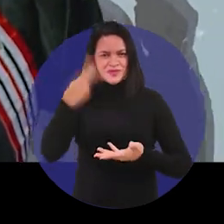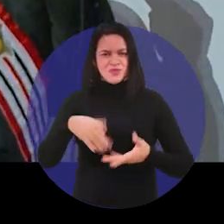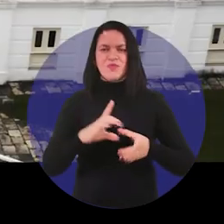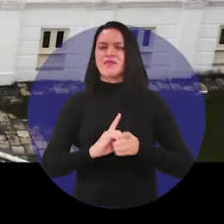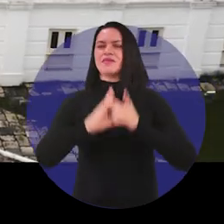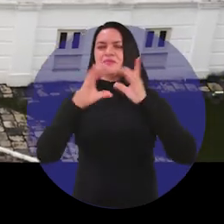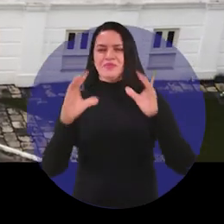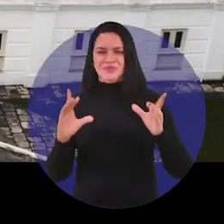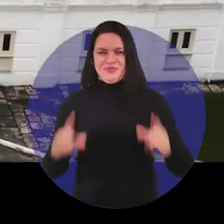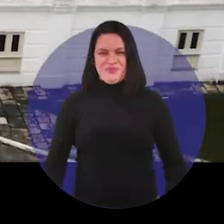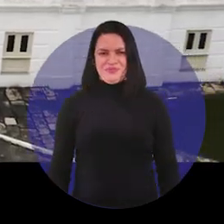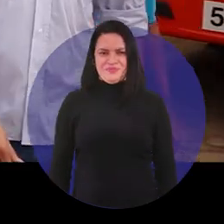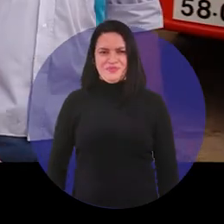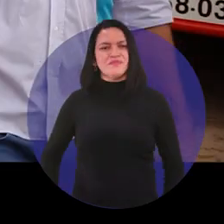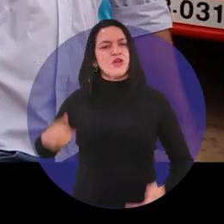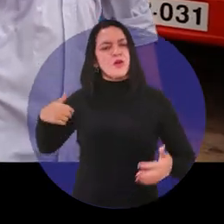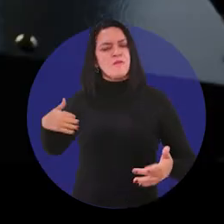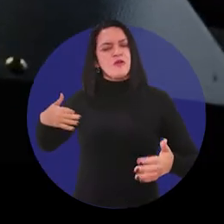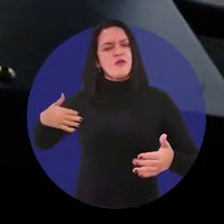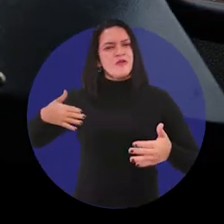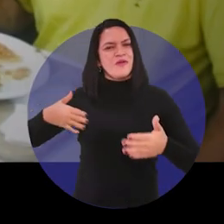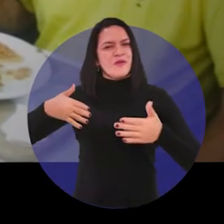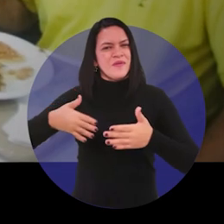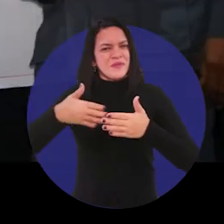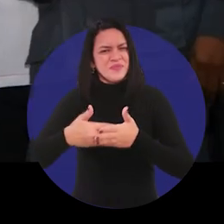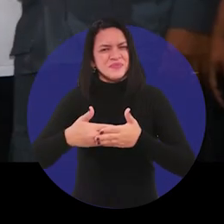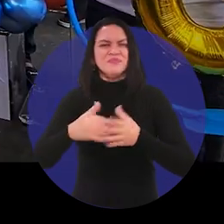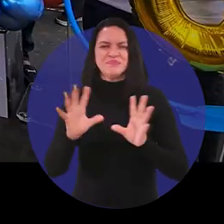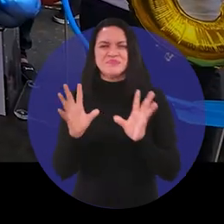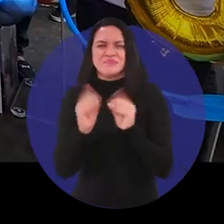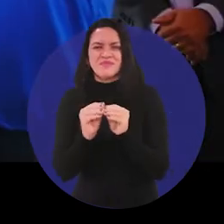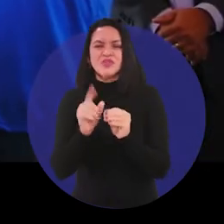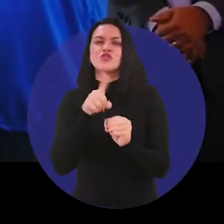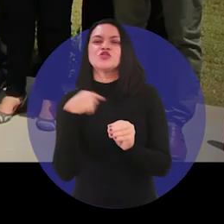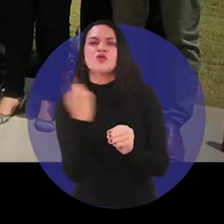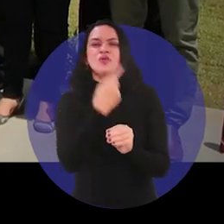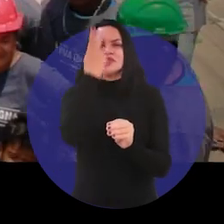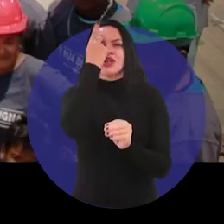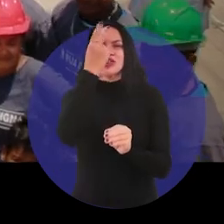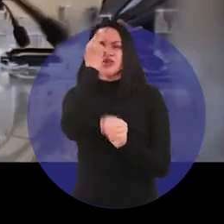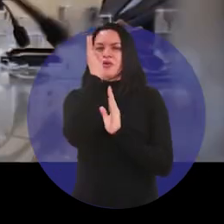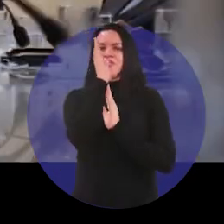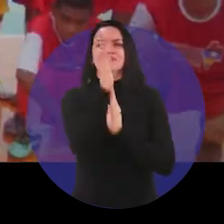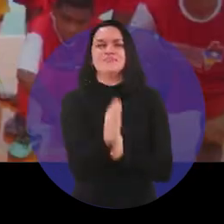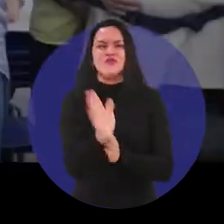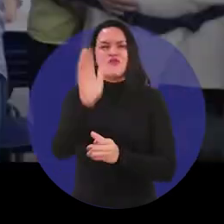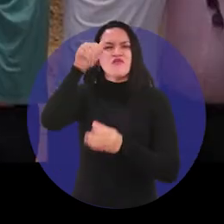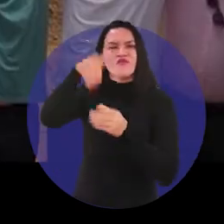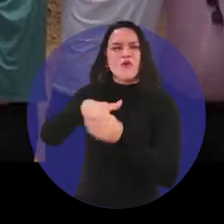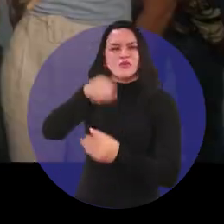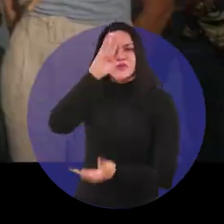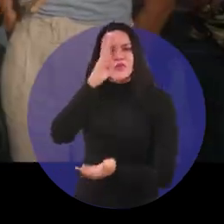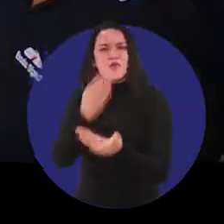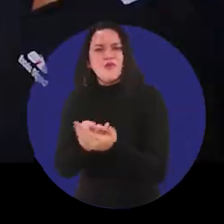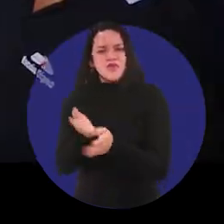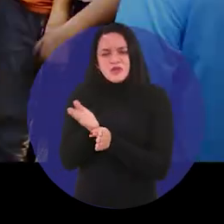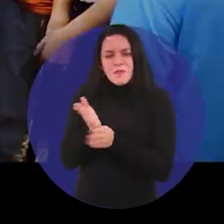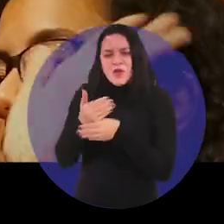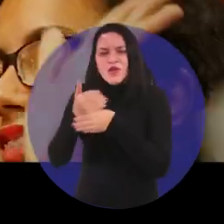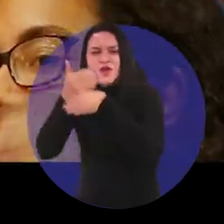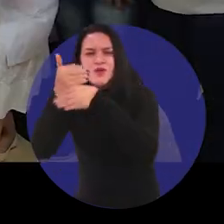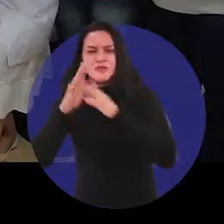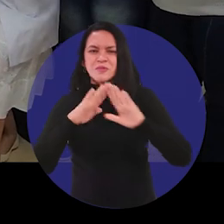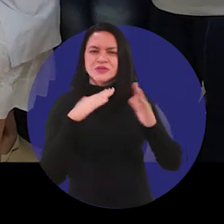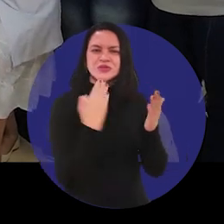democracia. De lá pra cá, nossa história tomou outro rumo. E cada voto de confiança virou um tijolo. Uma